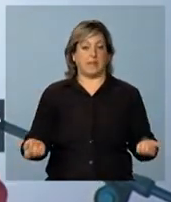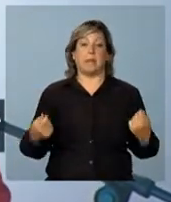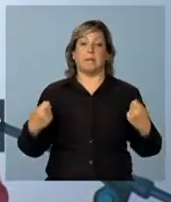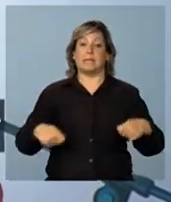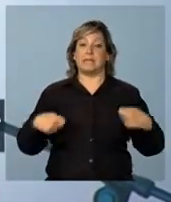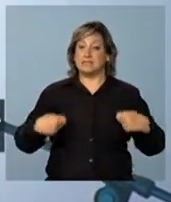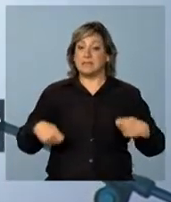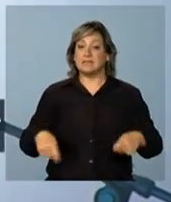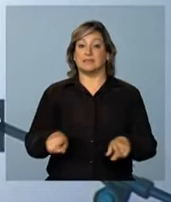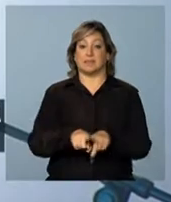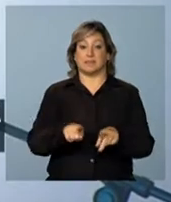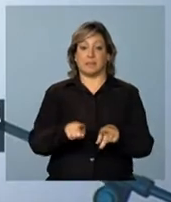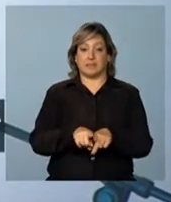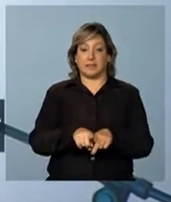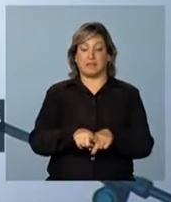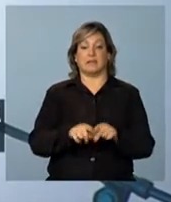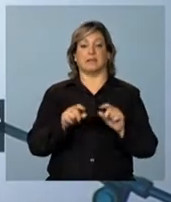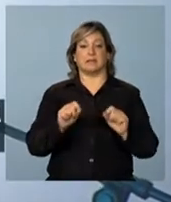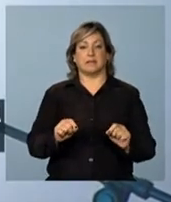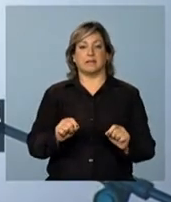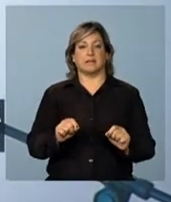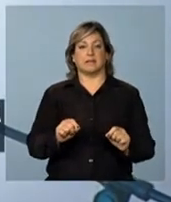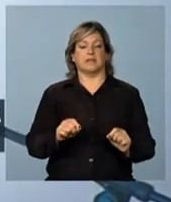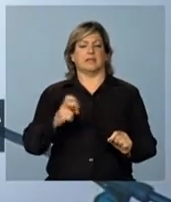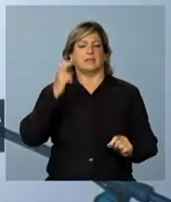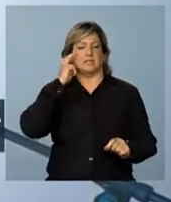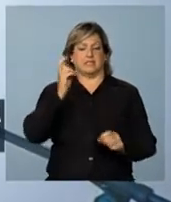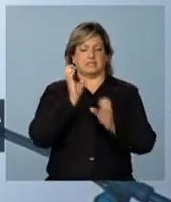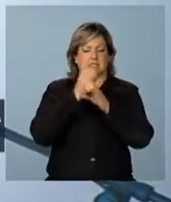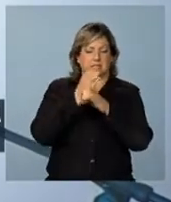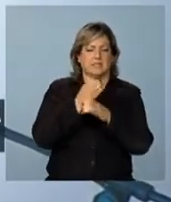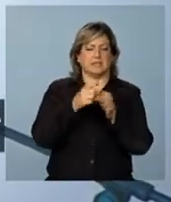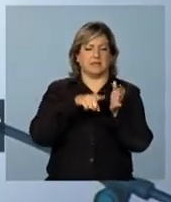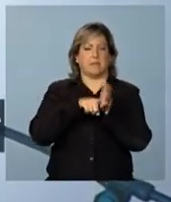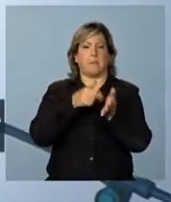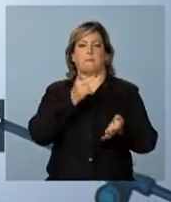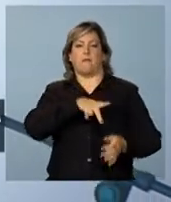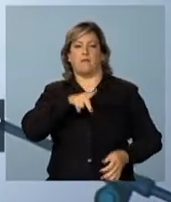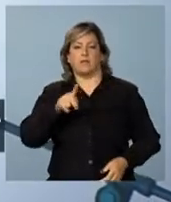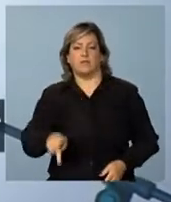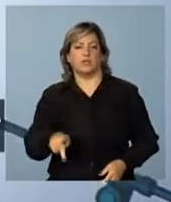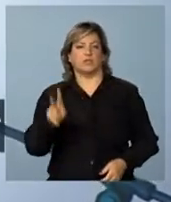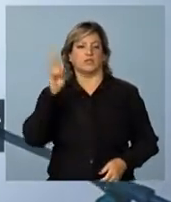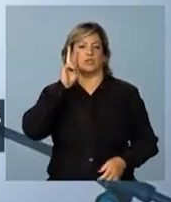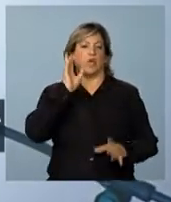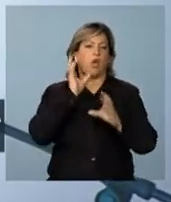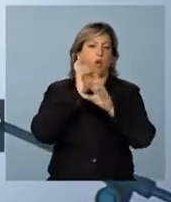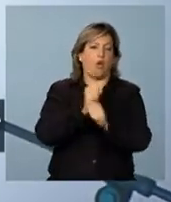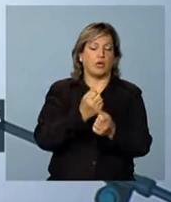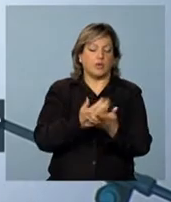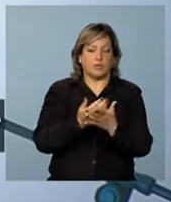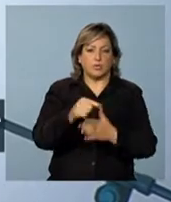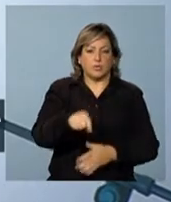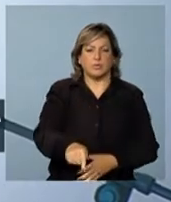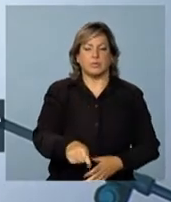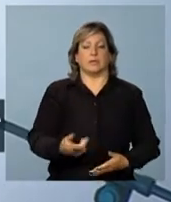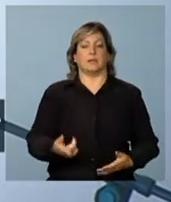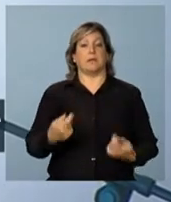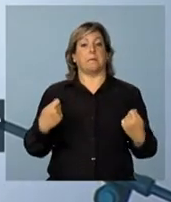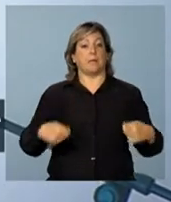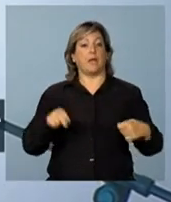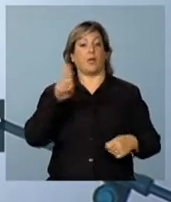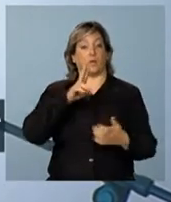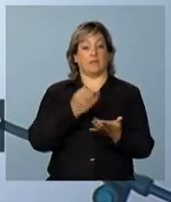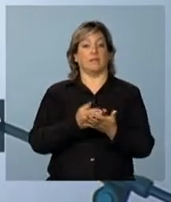precisa também de cientistas, de professores, historiadores, enfim, precisa de